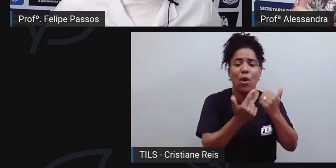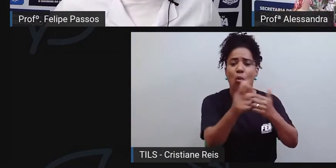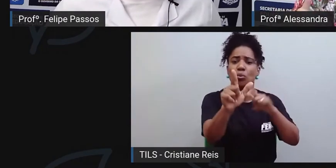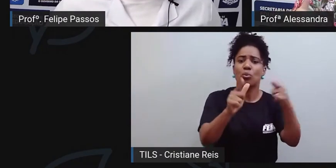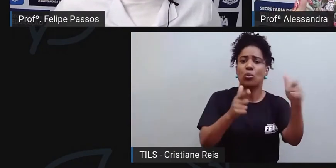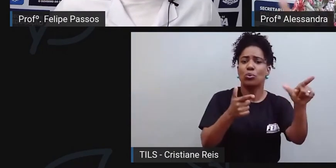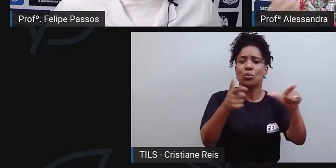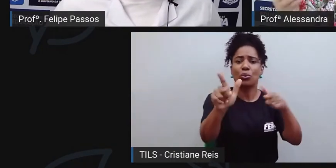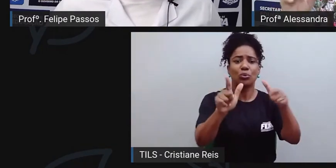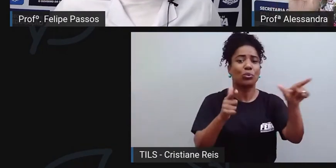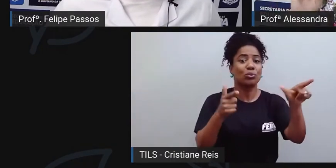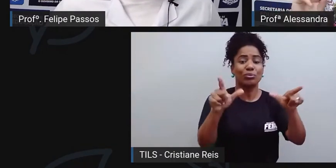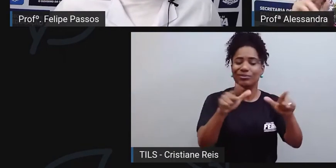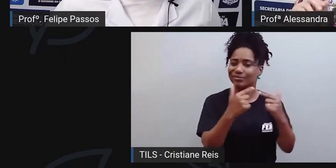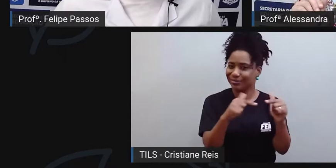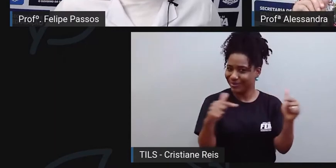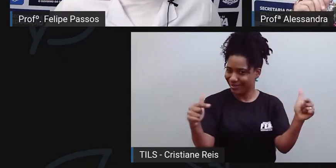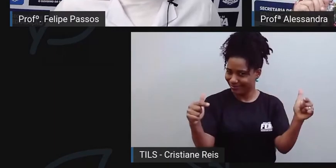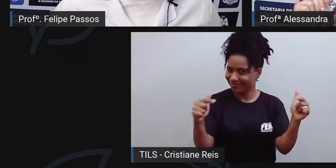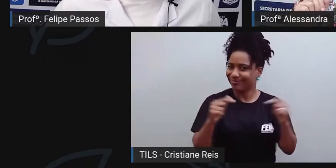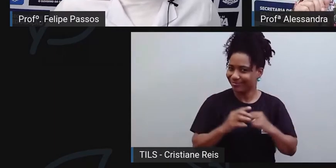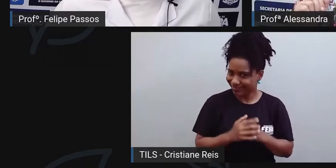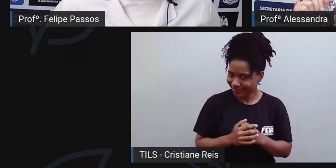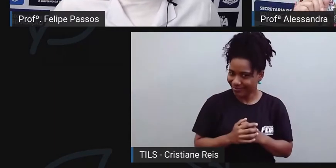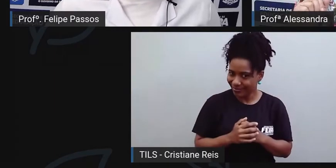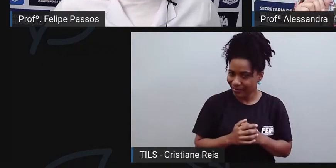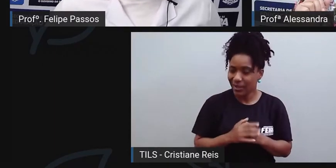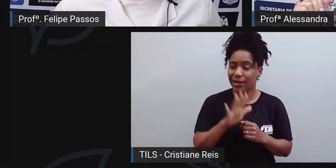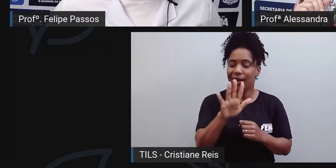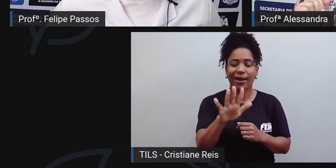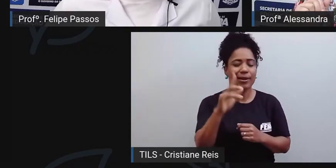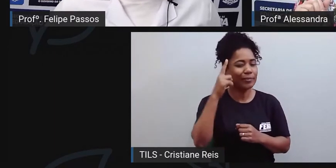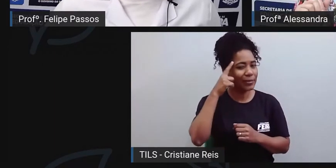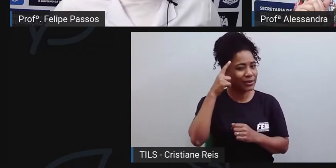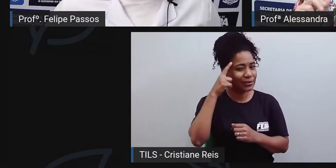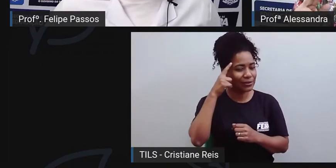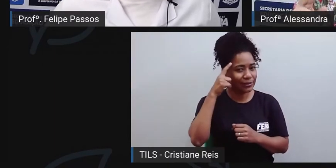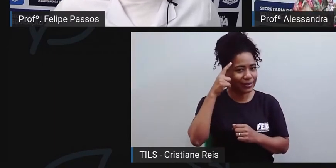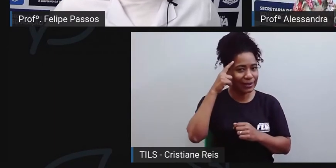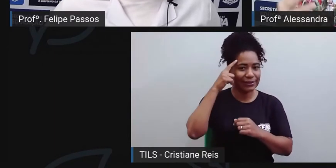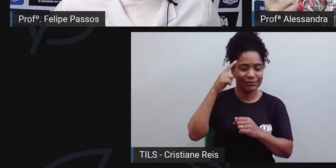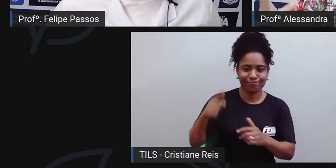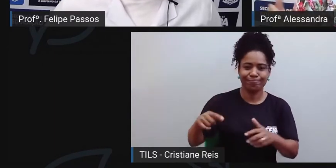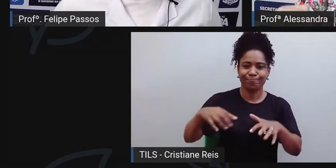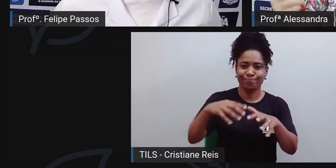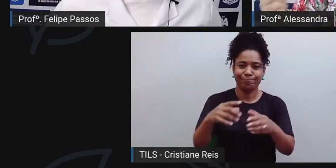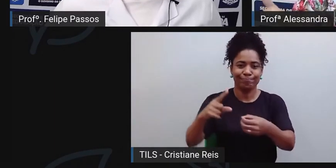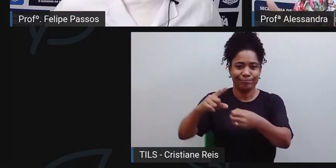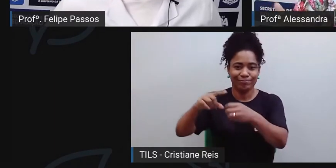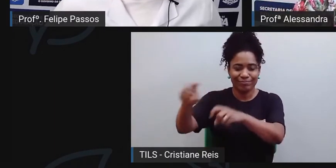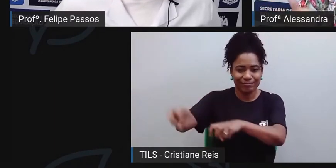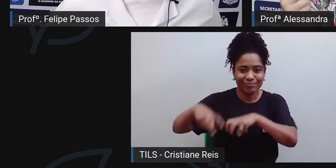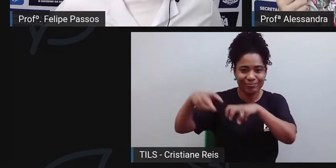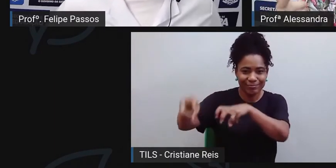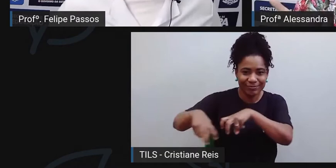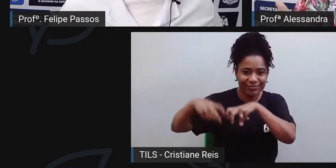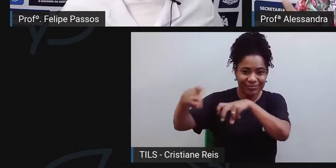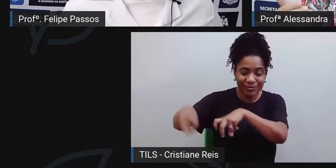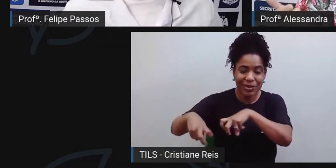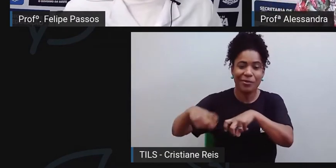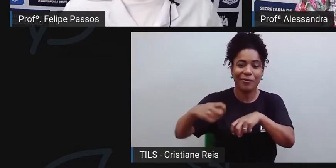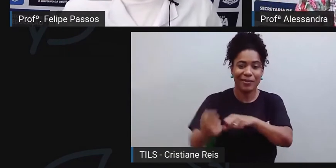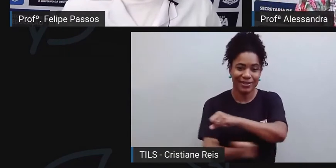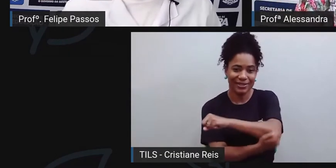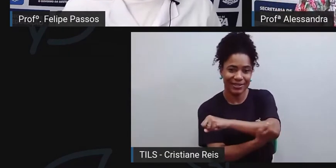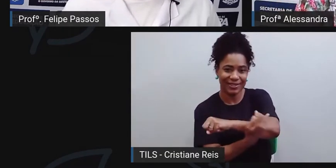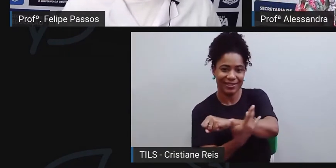Alguns engenhos, eles burlam esse decreto e eles vão produzir feijão, produzir mandioca,